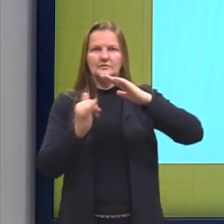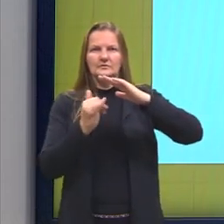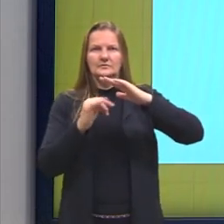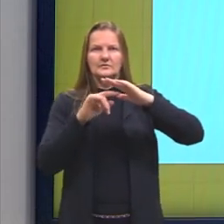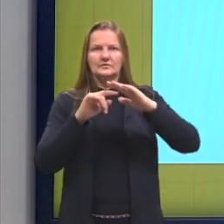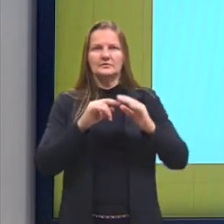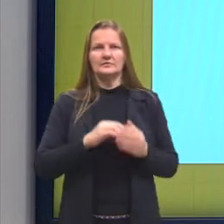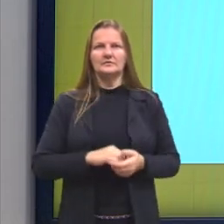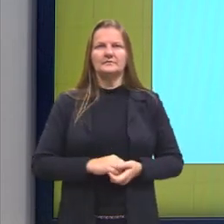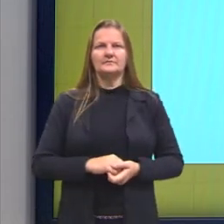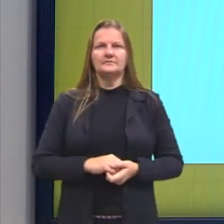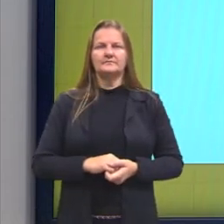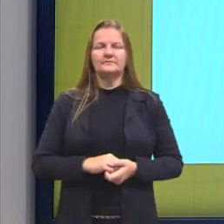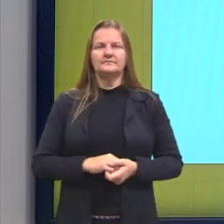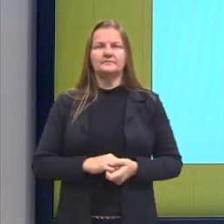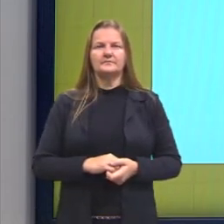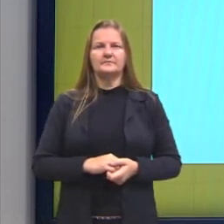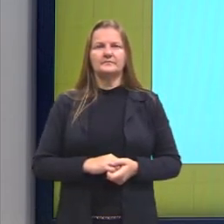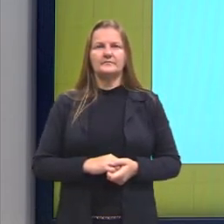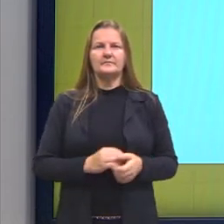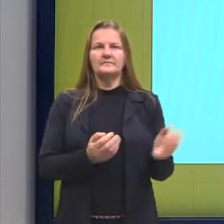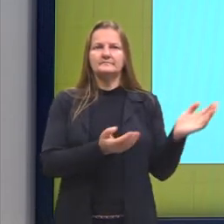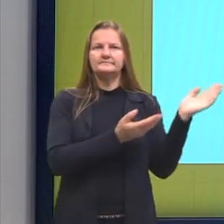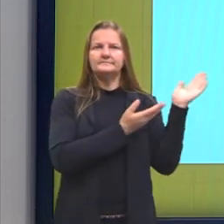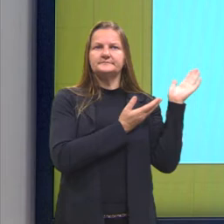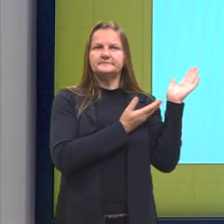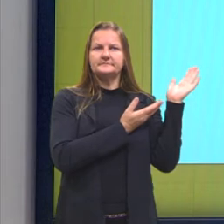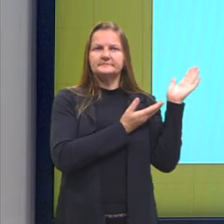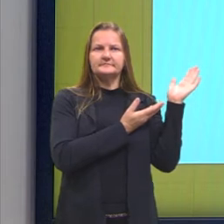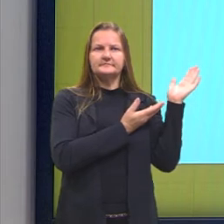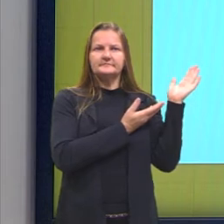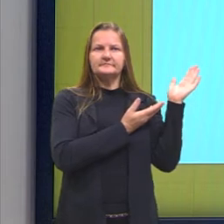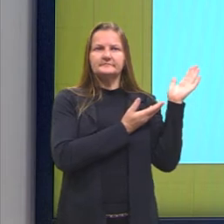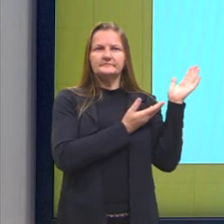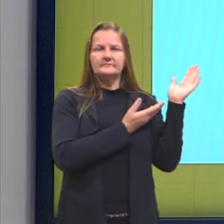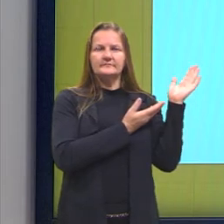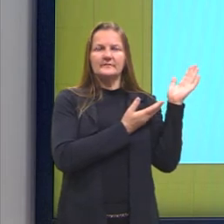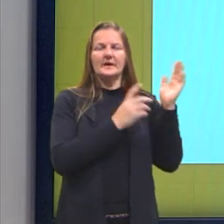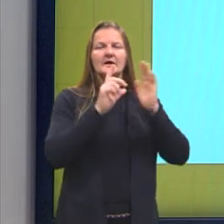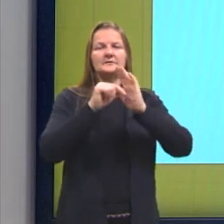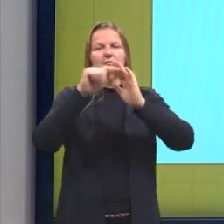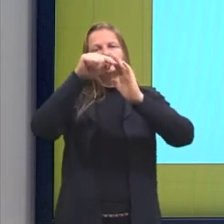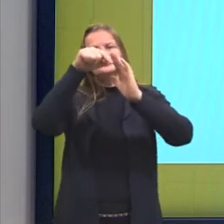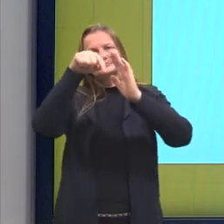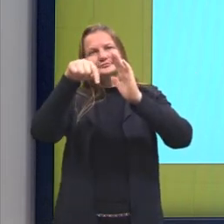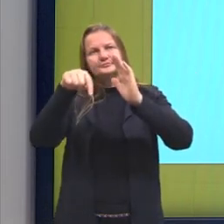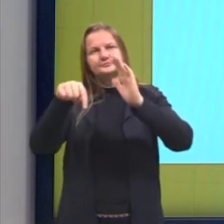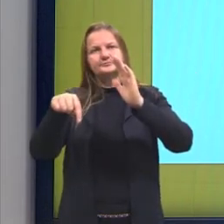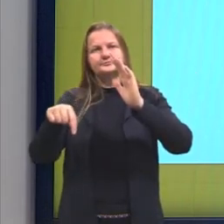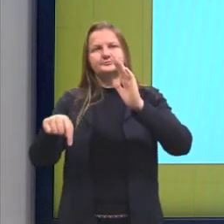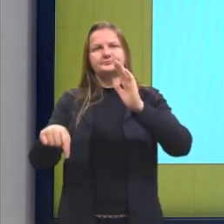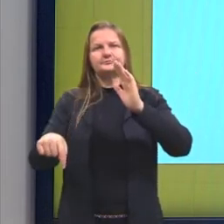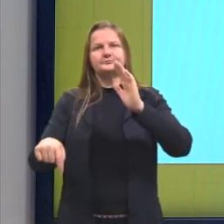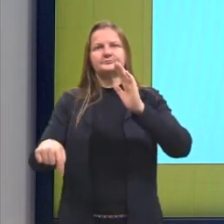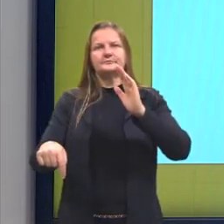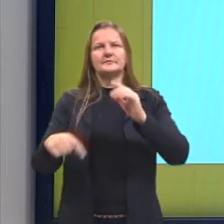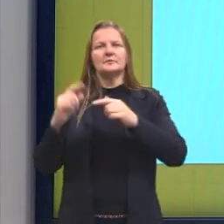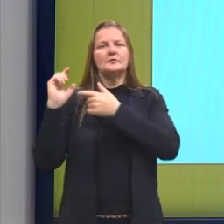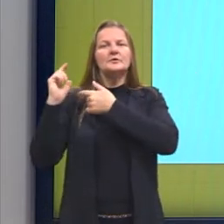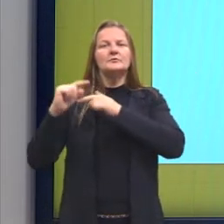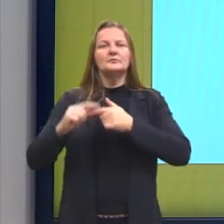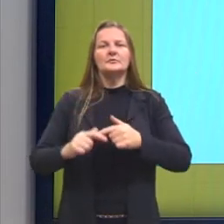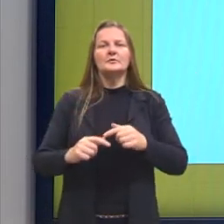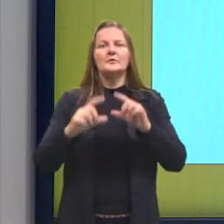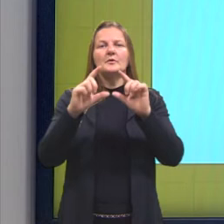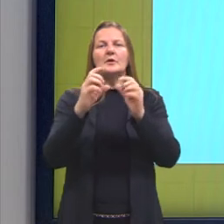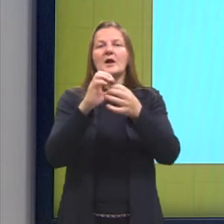aqui, o complexo ativado, quando forma o complexo ativado, e depois eu vou ter o meu decaimento, que é tradicional, porque